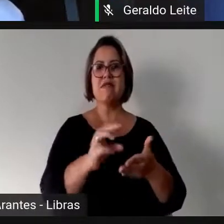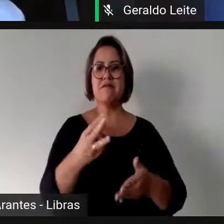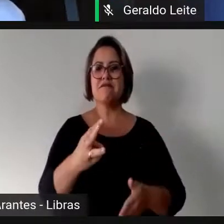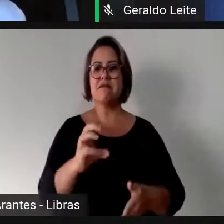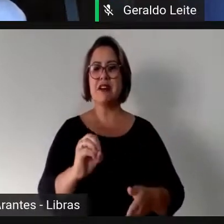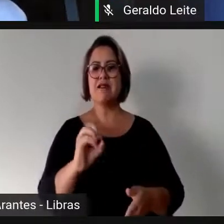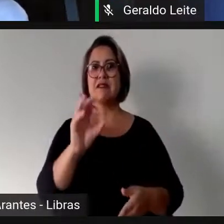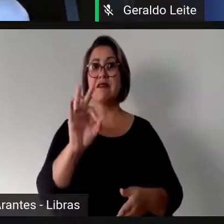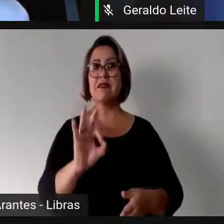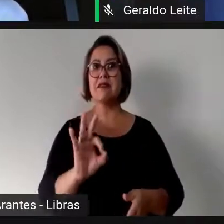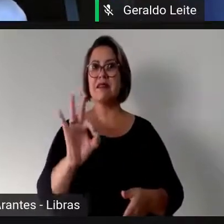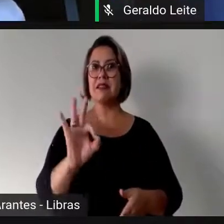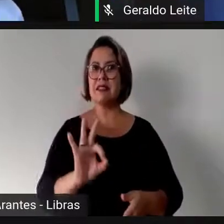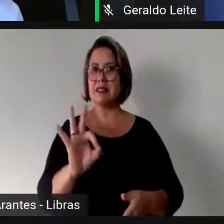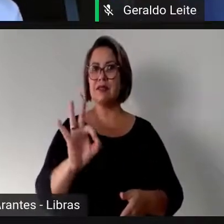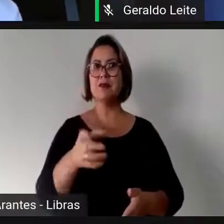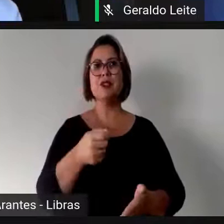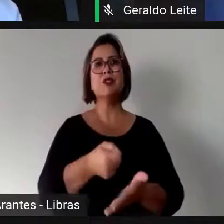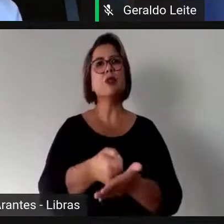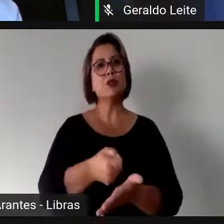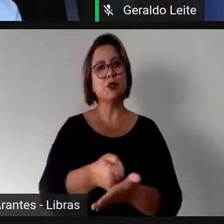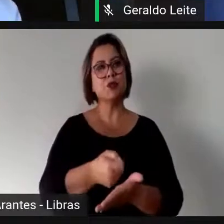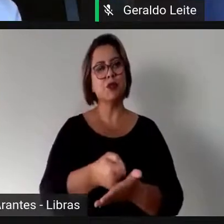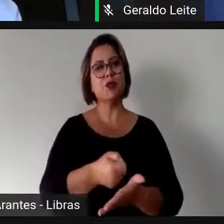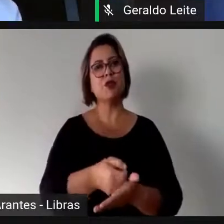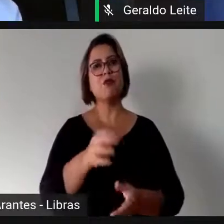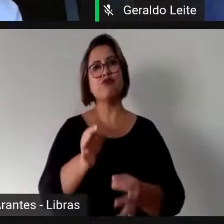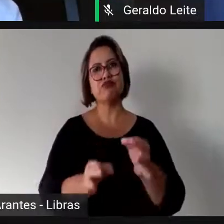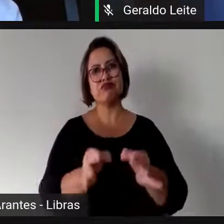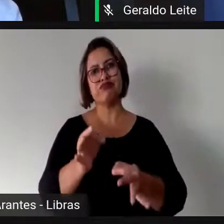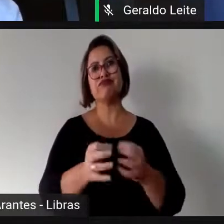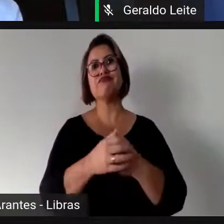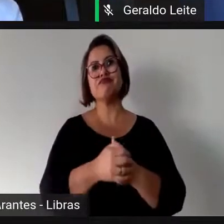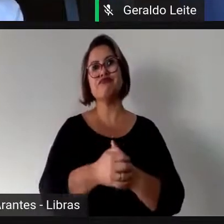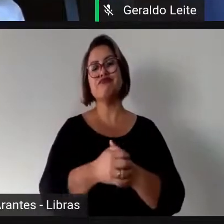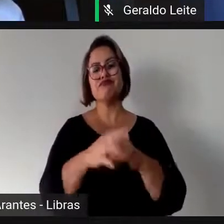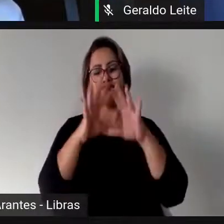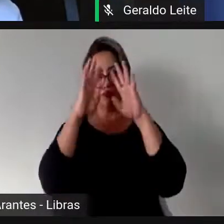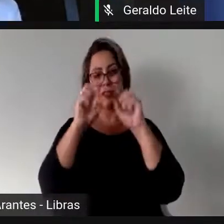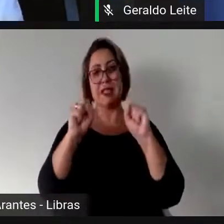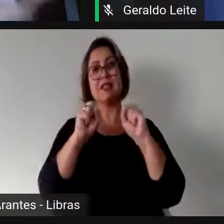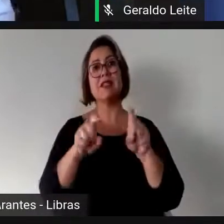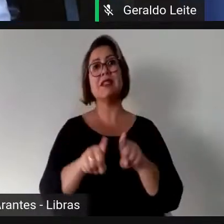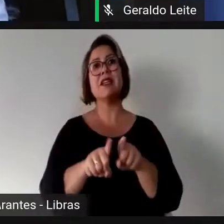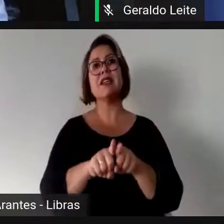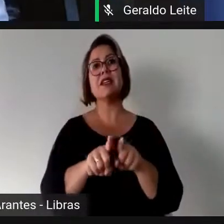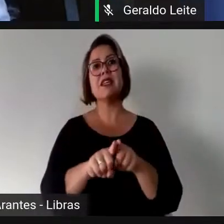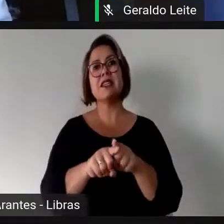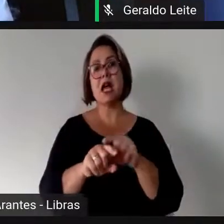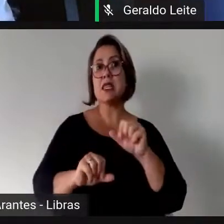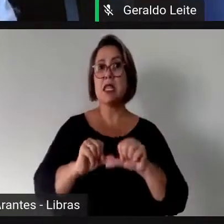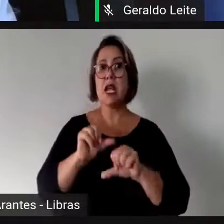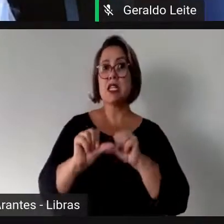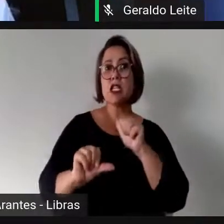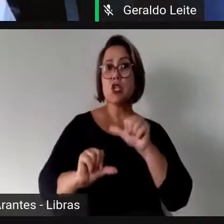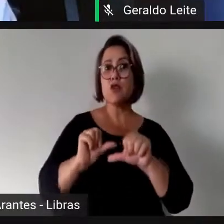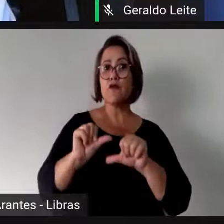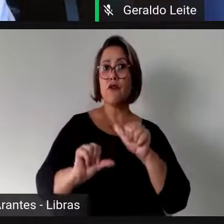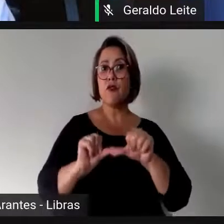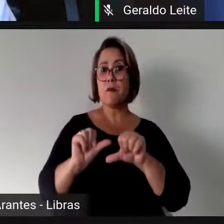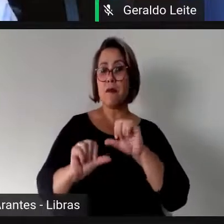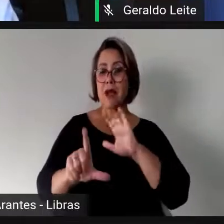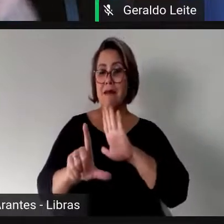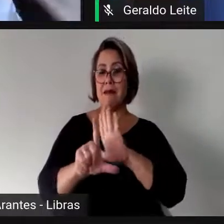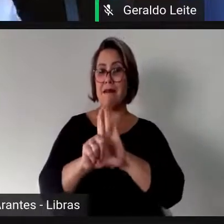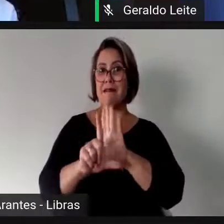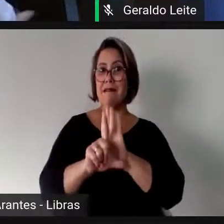decisão do tribunal, né, ou seja, é, transformar em lei aquilo que é uma decisão do